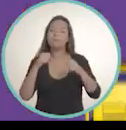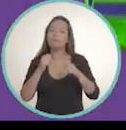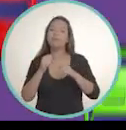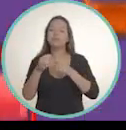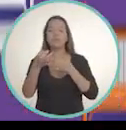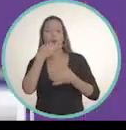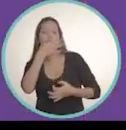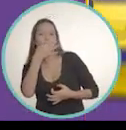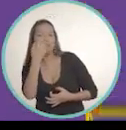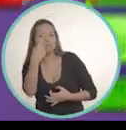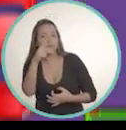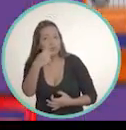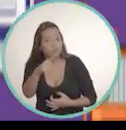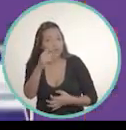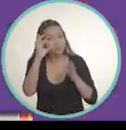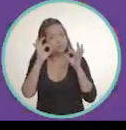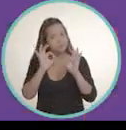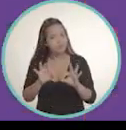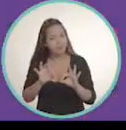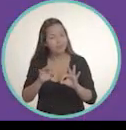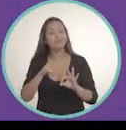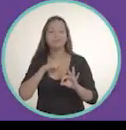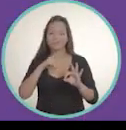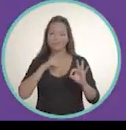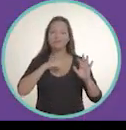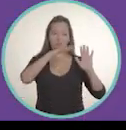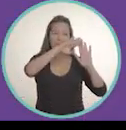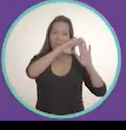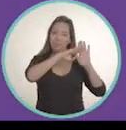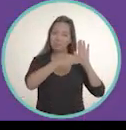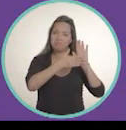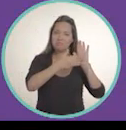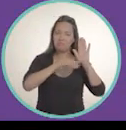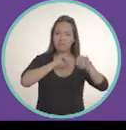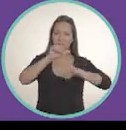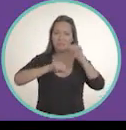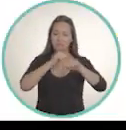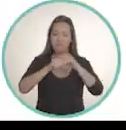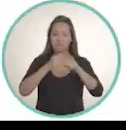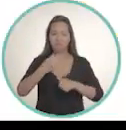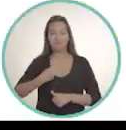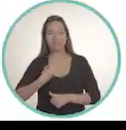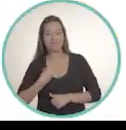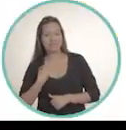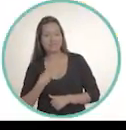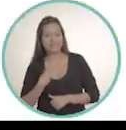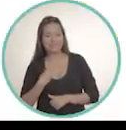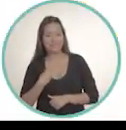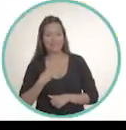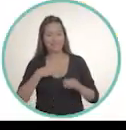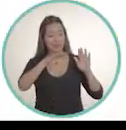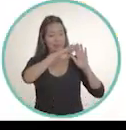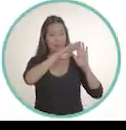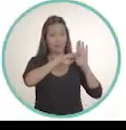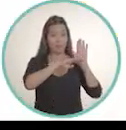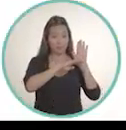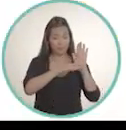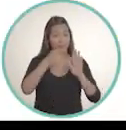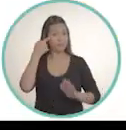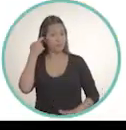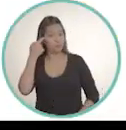ouvindo o mais interessado. Você. E tem mais propostas para mudar a nossa vida. Propostas do Freixo.